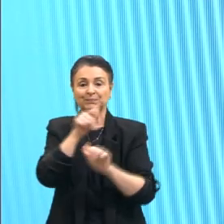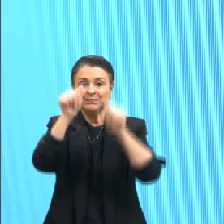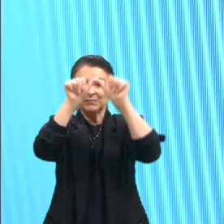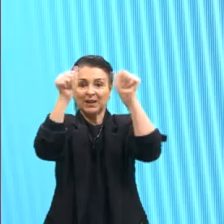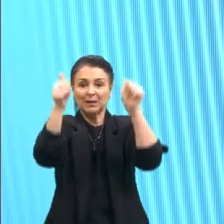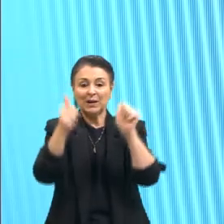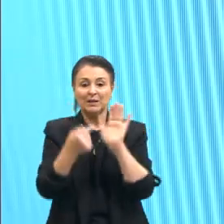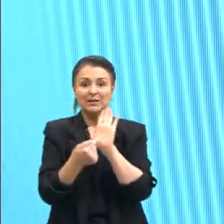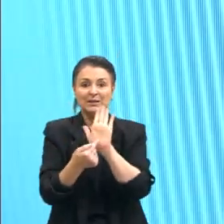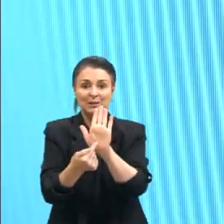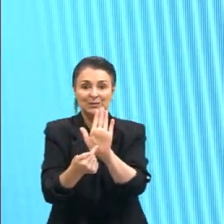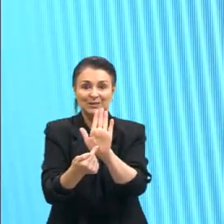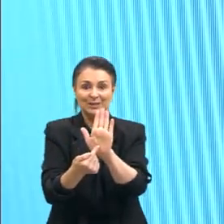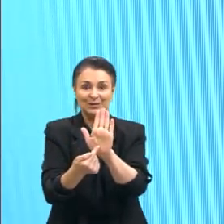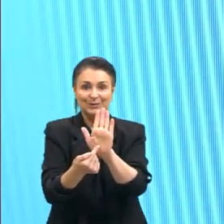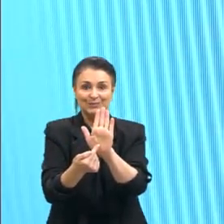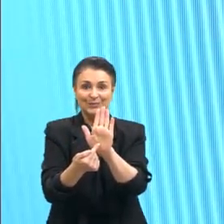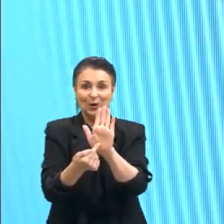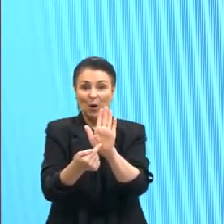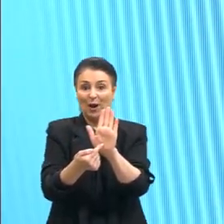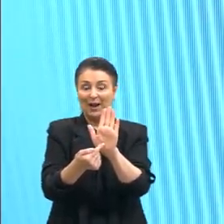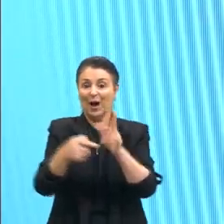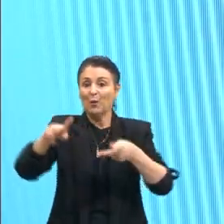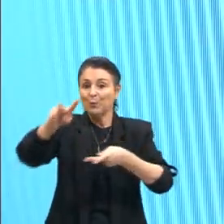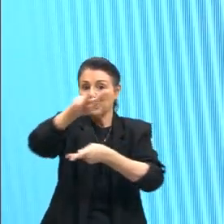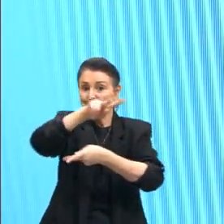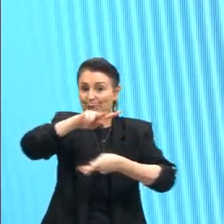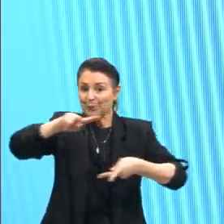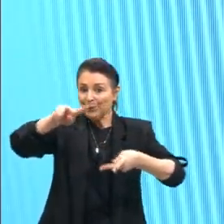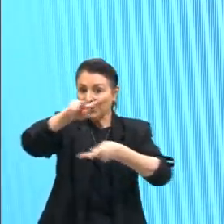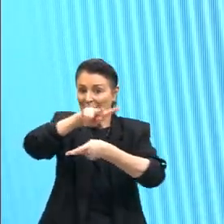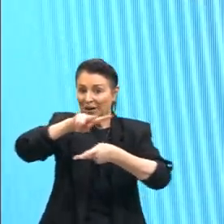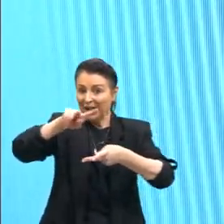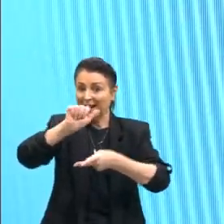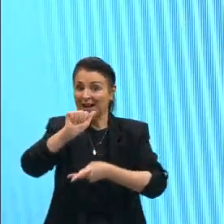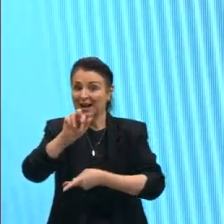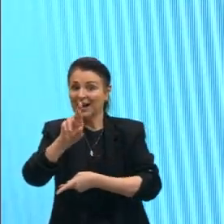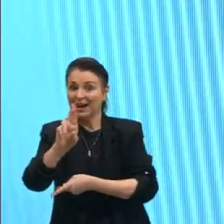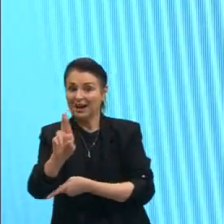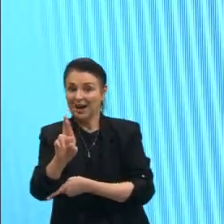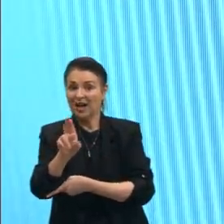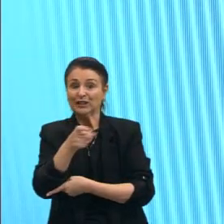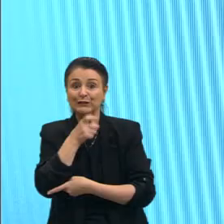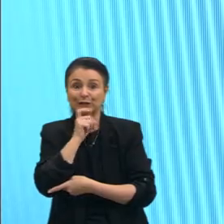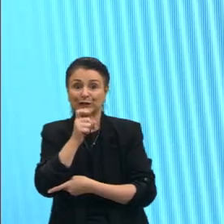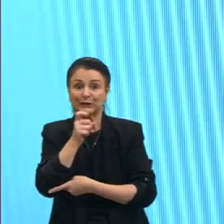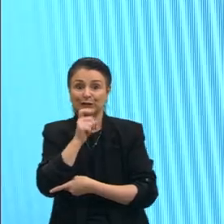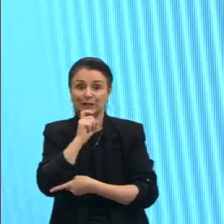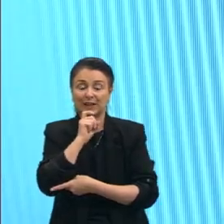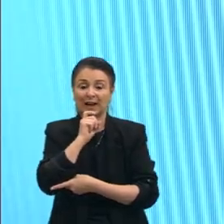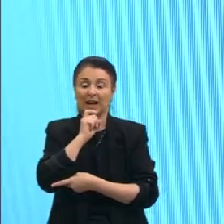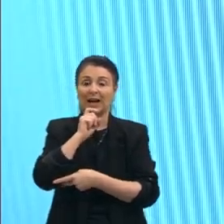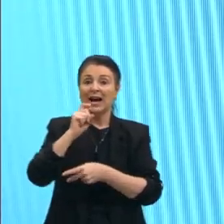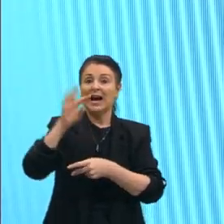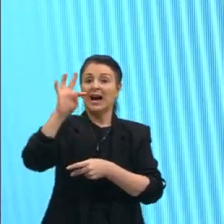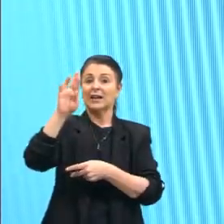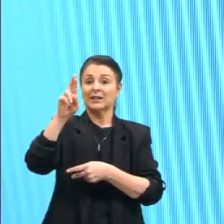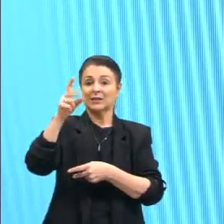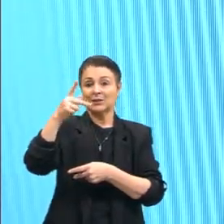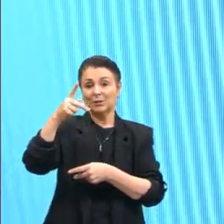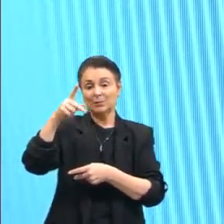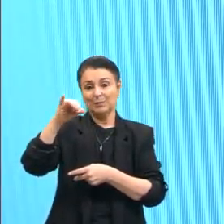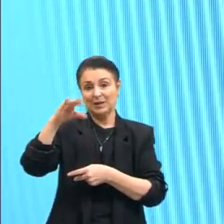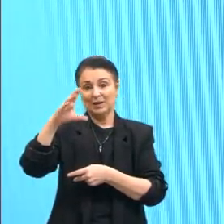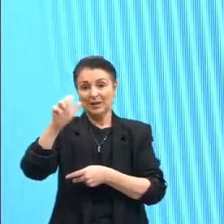isso pra vocês, ó. Uma massa de ar polar fria, uma massa de ar tropical quente, geralmente